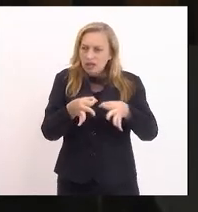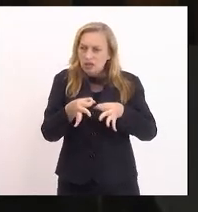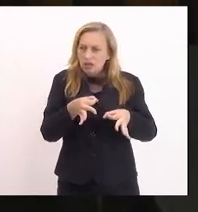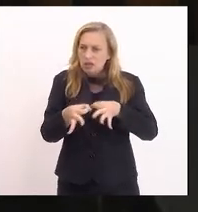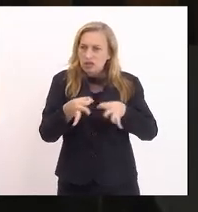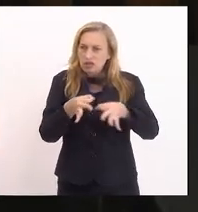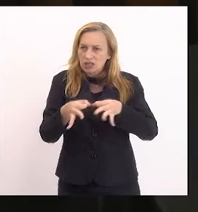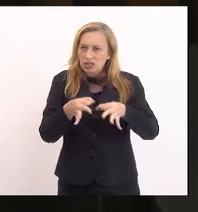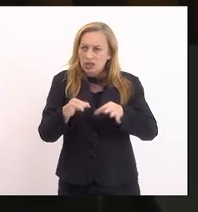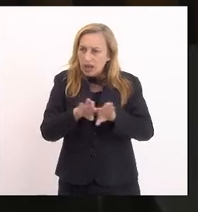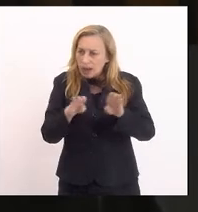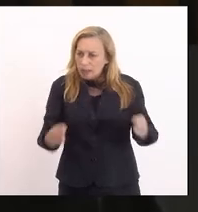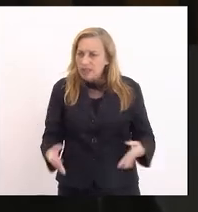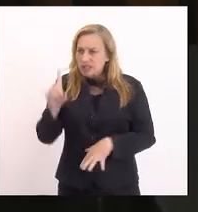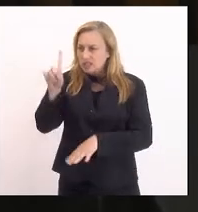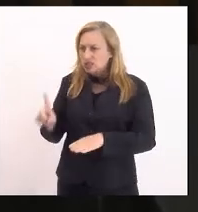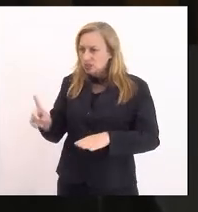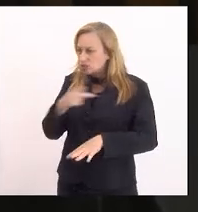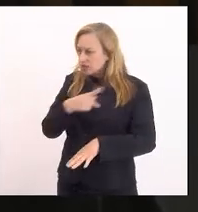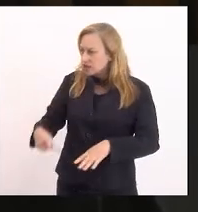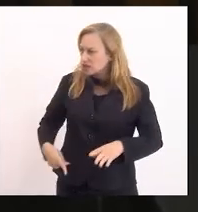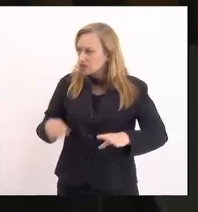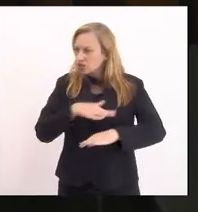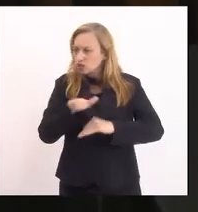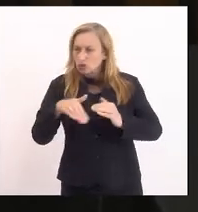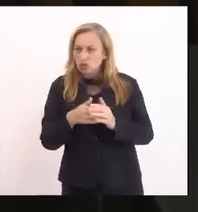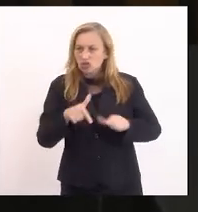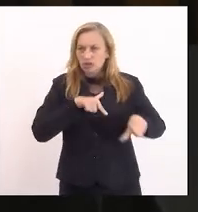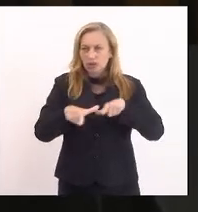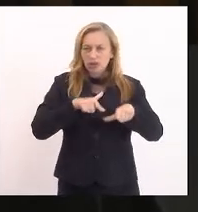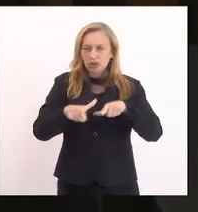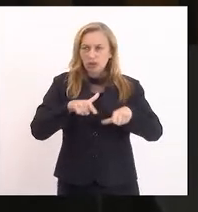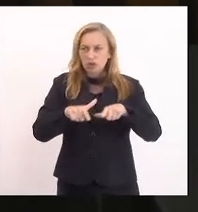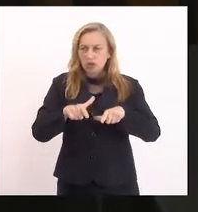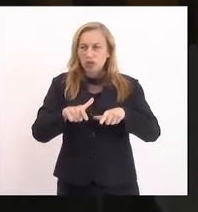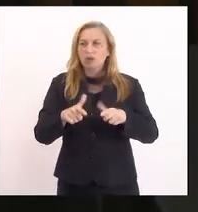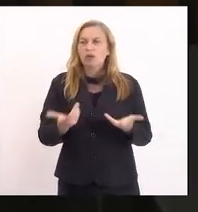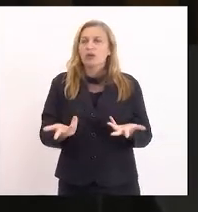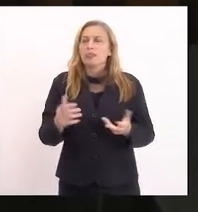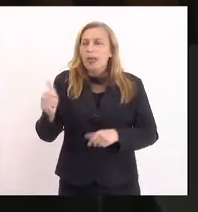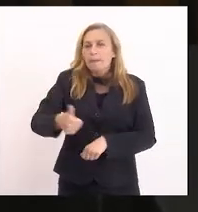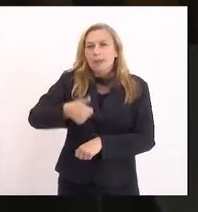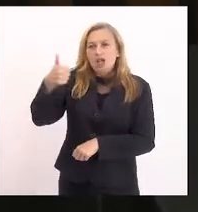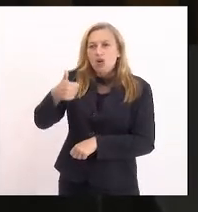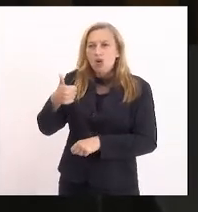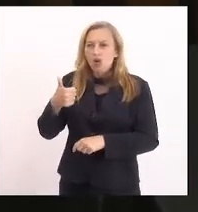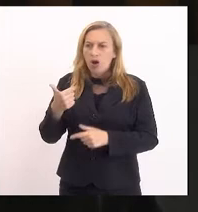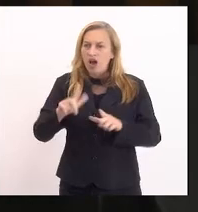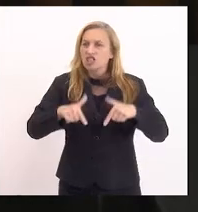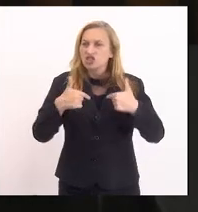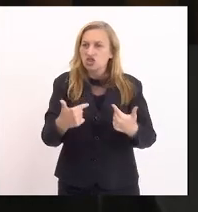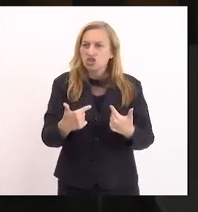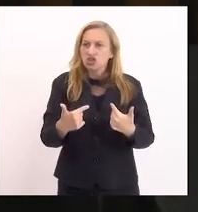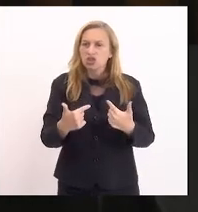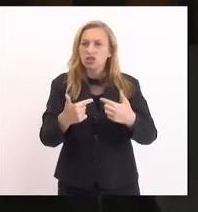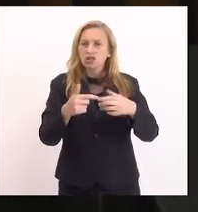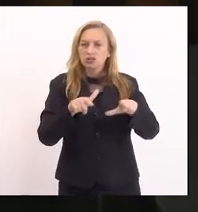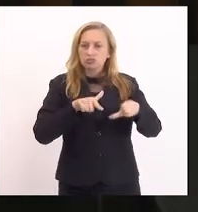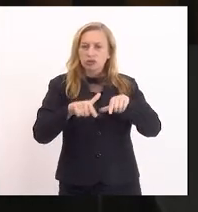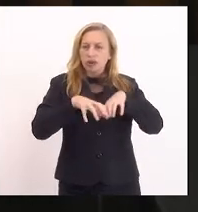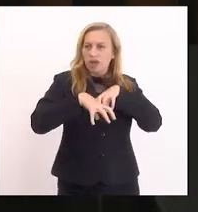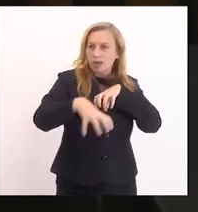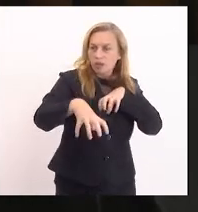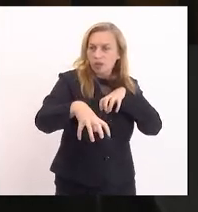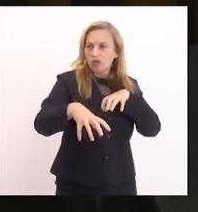mesa de diretor, as assessorias, enfim, os trabalhadores e trabalhadoras da Assembleia, para viabilizar da melhor forma possível as sessões remotas,